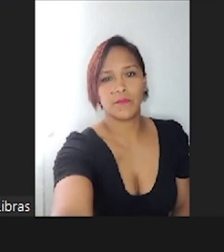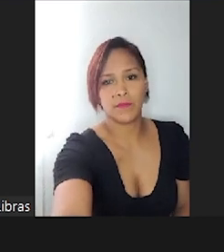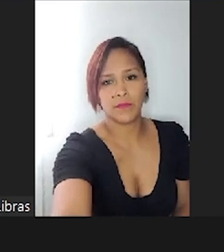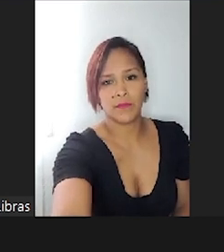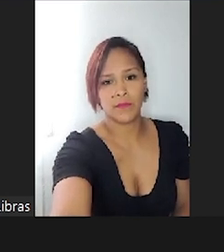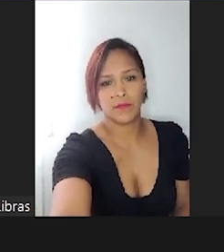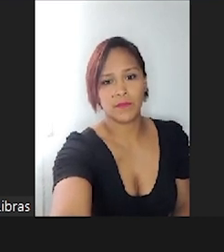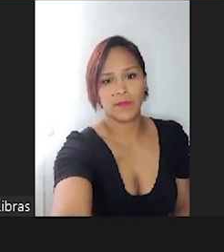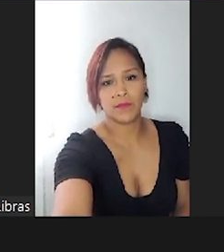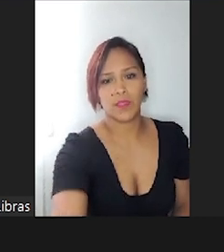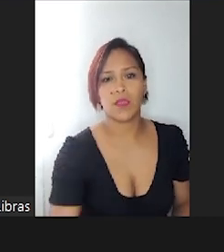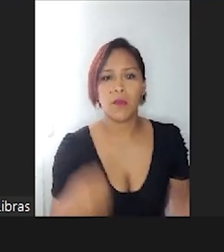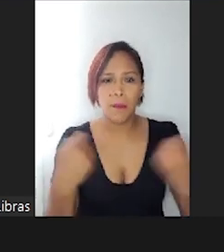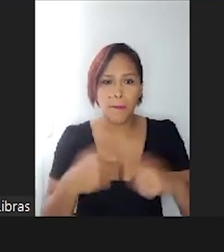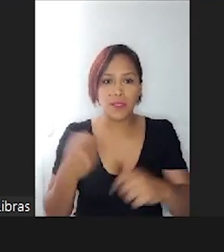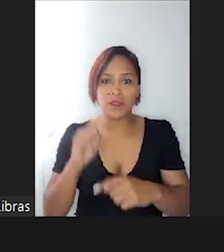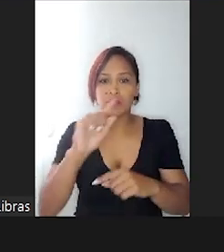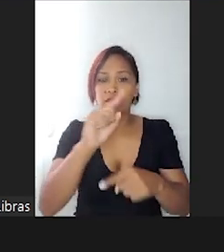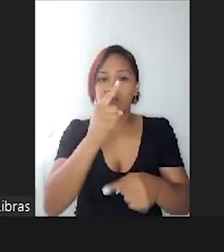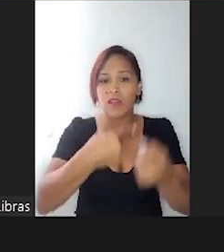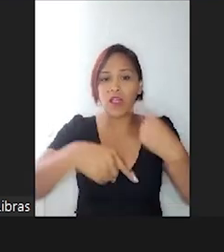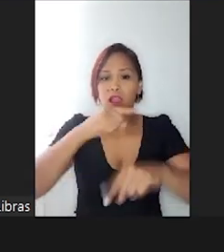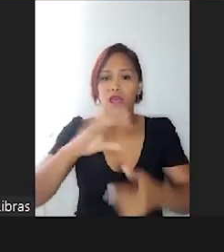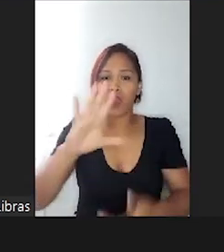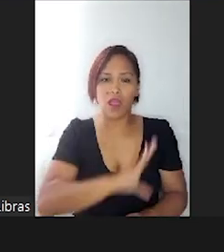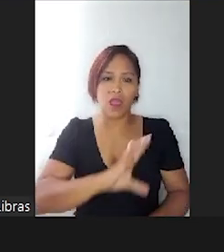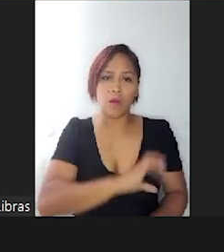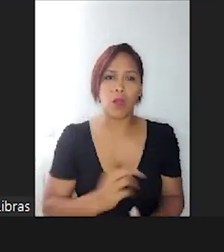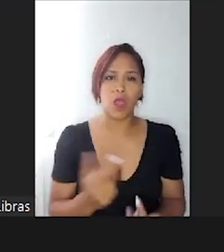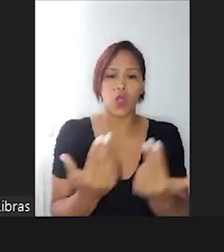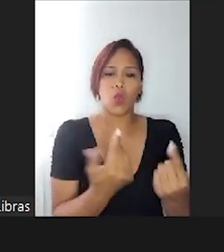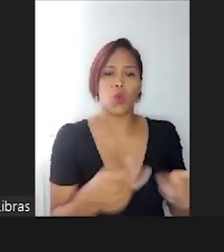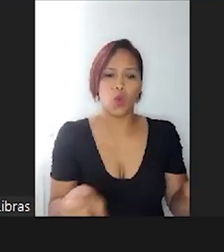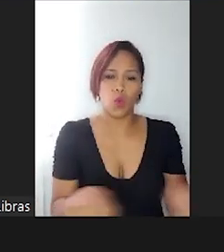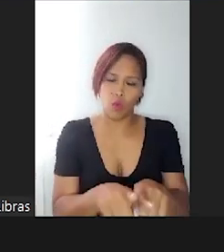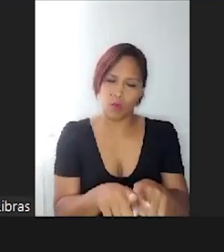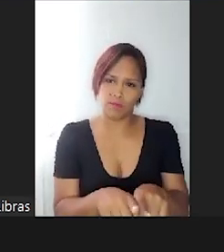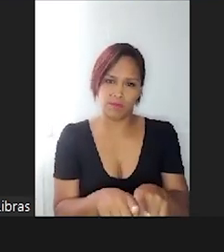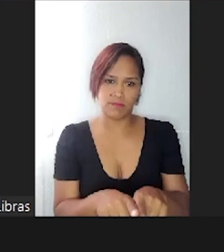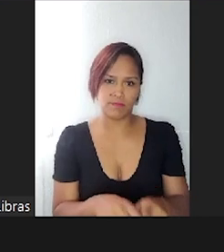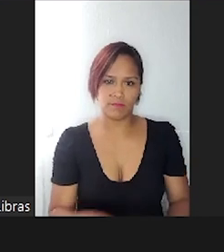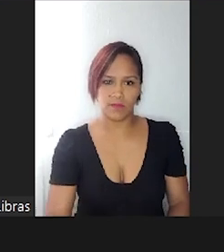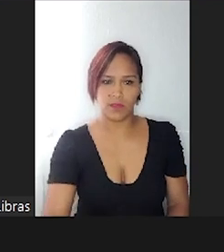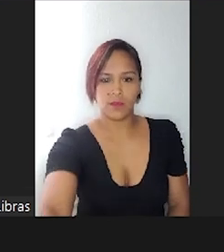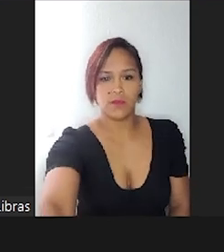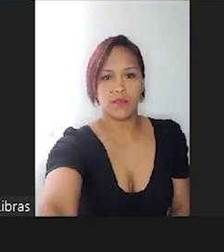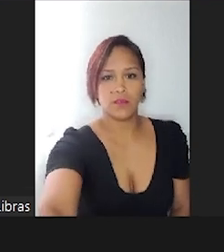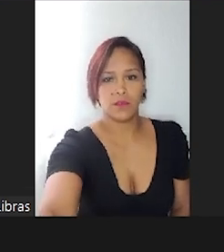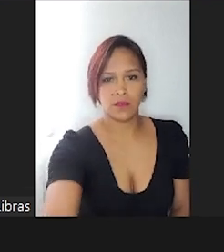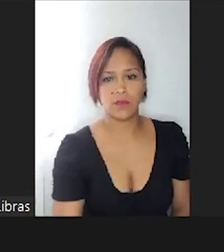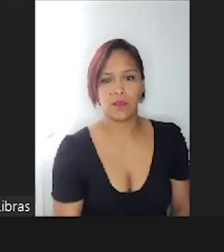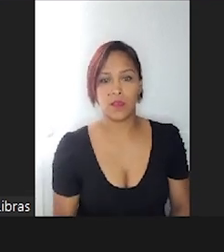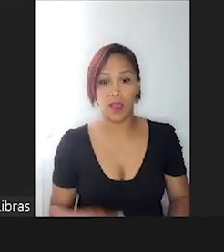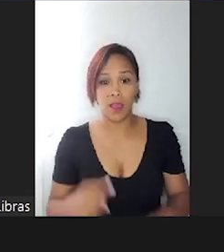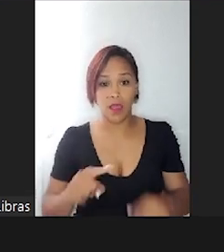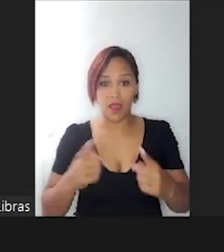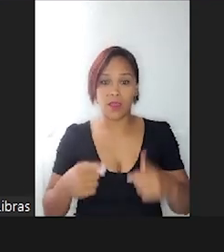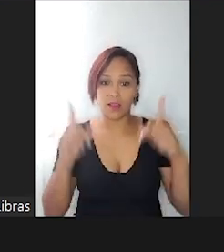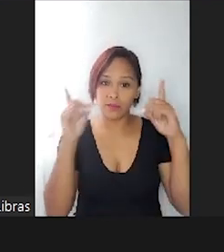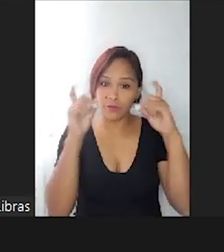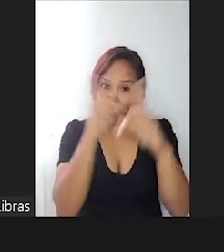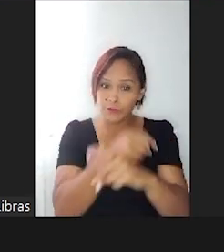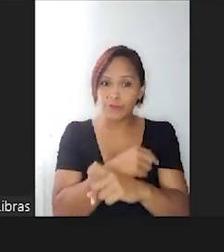amá-los como eles são. Porque às vezes é difícil, é bem difícil,